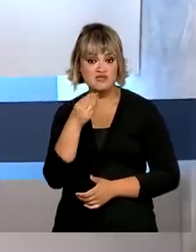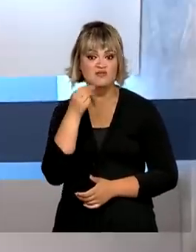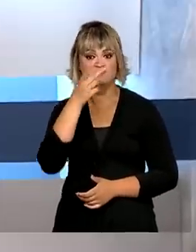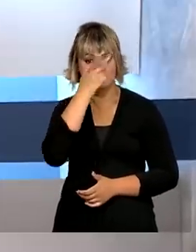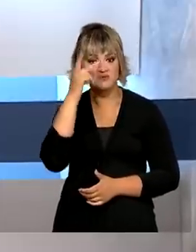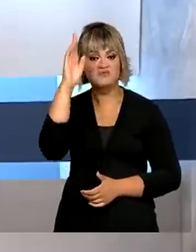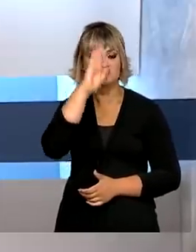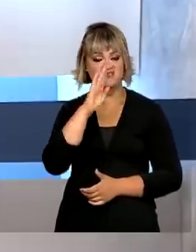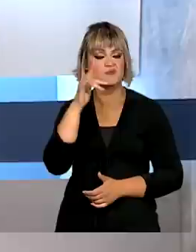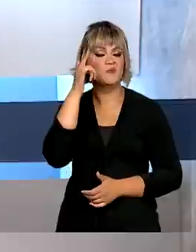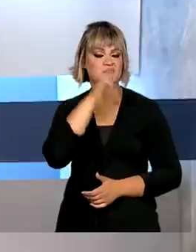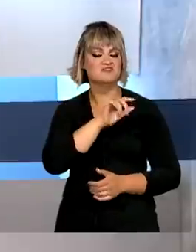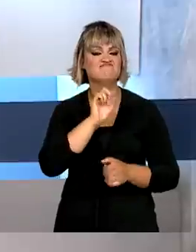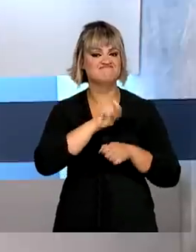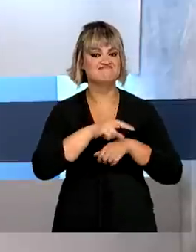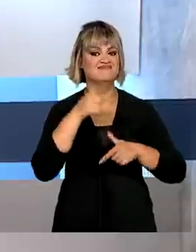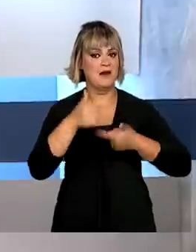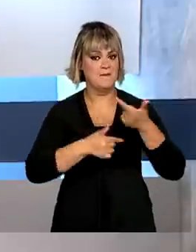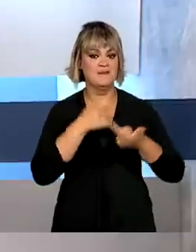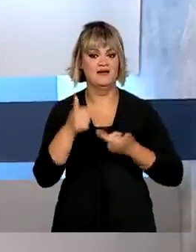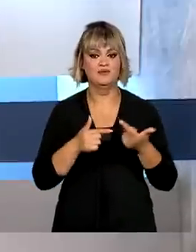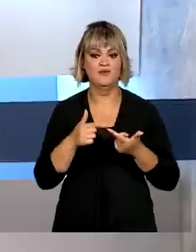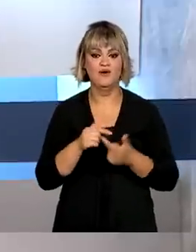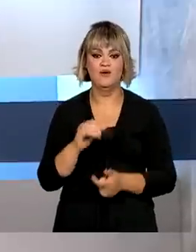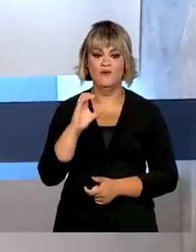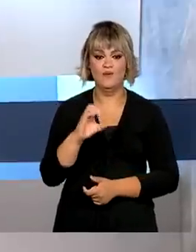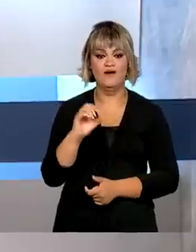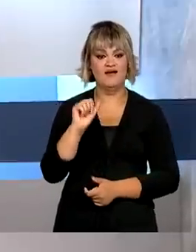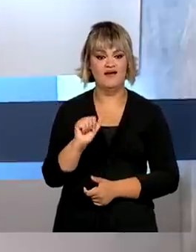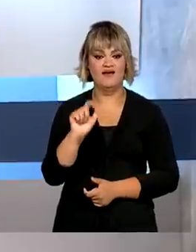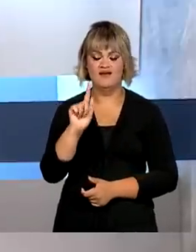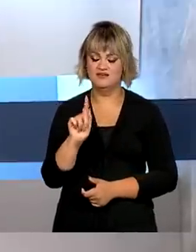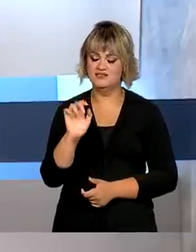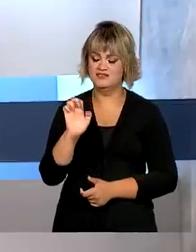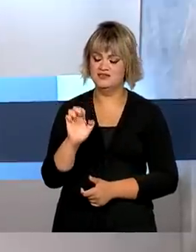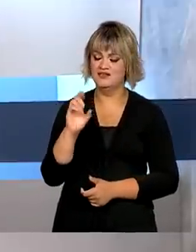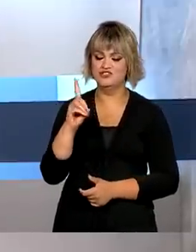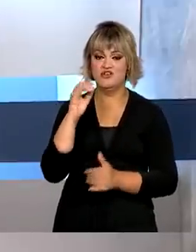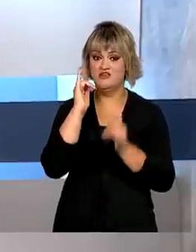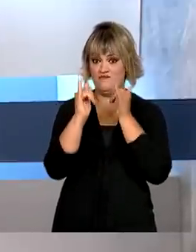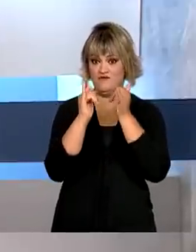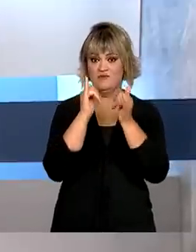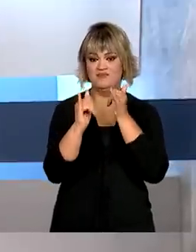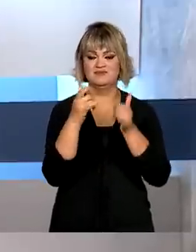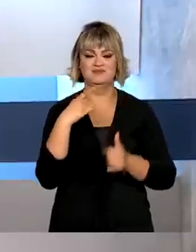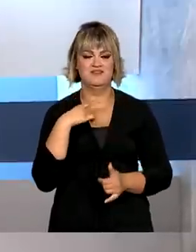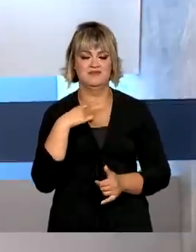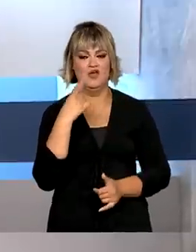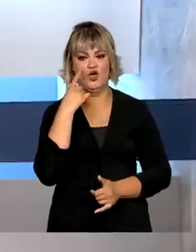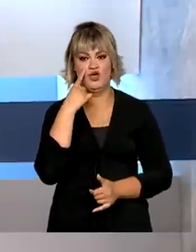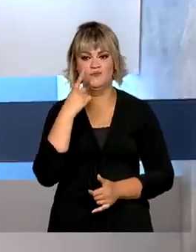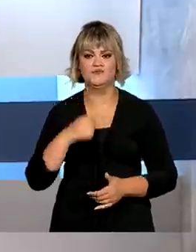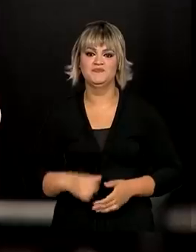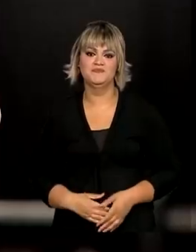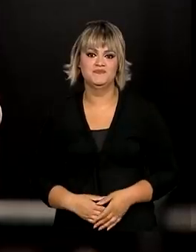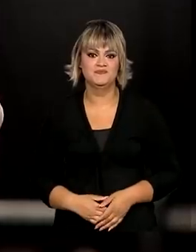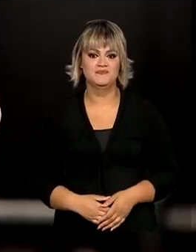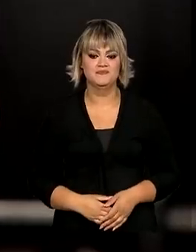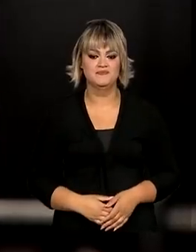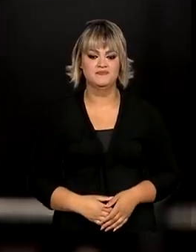brasileiros empregados. Os números são do novo Cadastro Geral de Empregados e Desempregados, o CAGED.